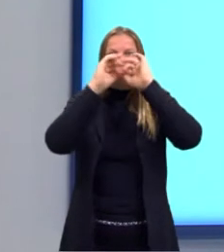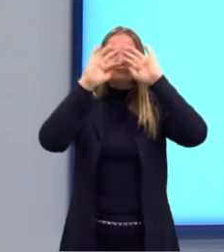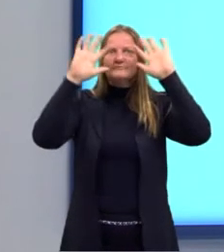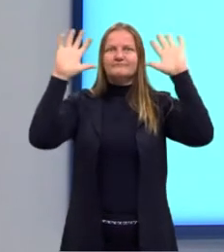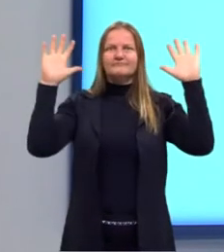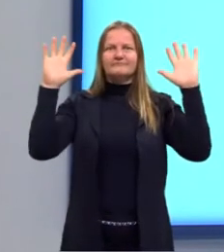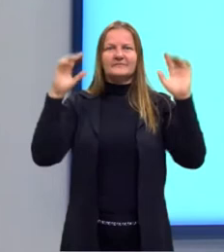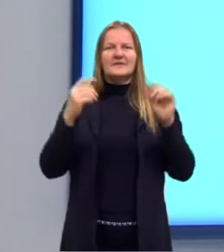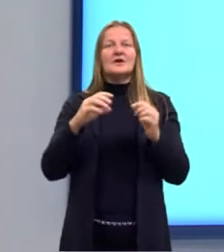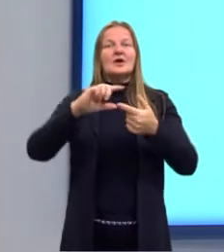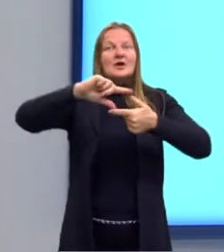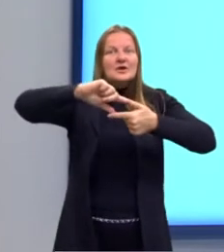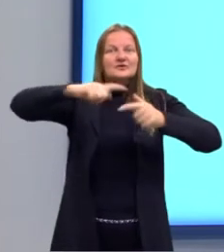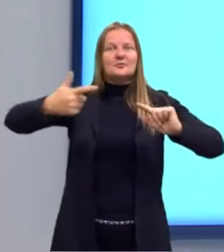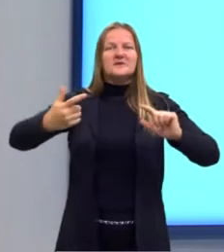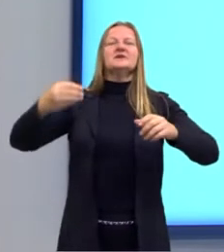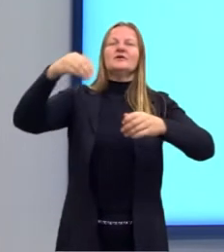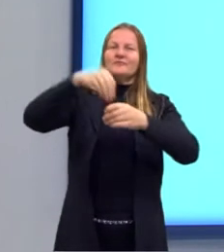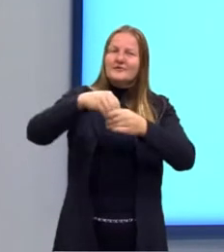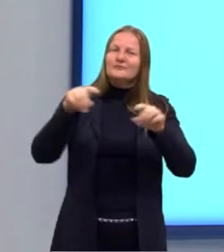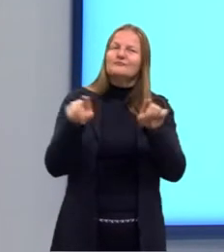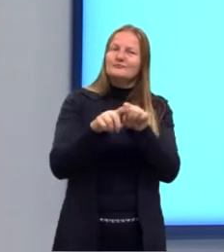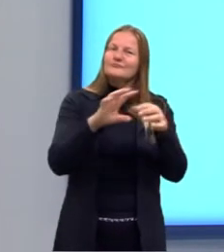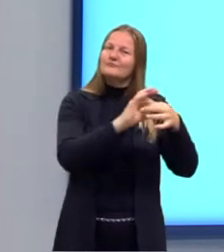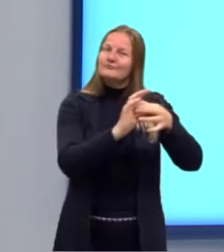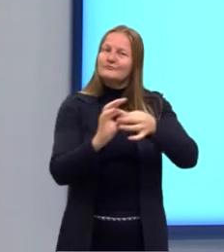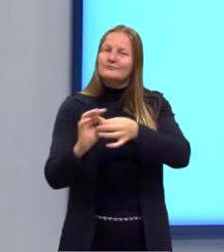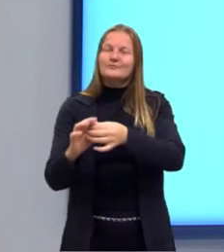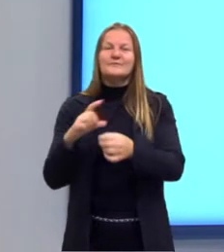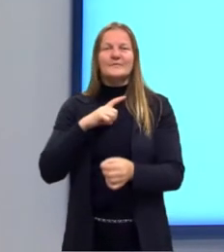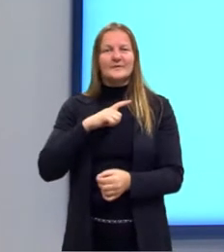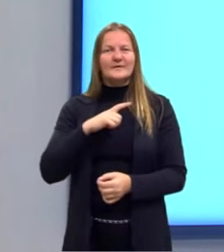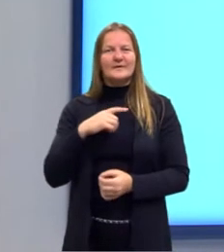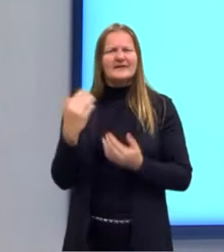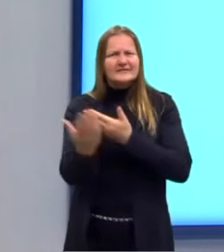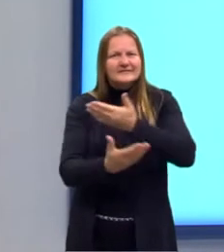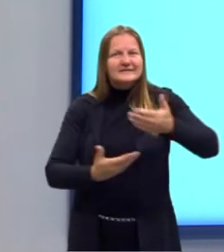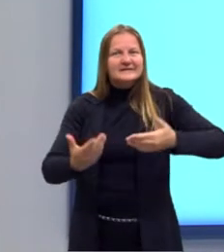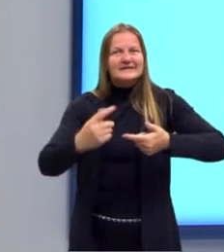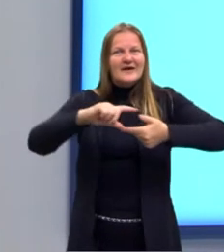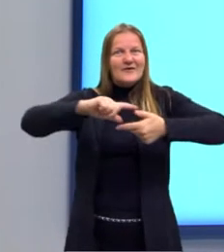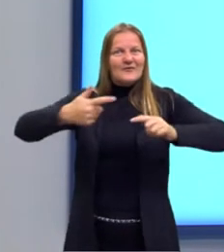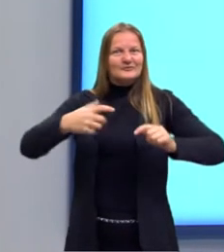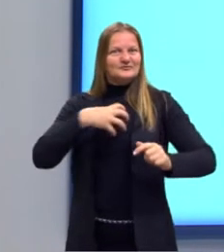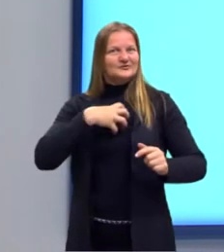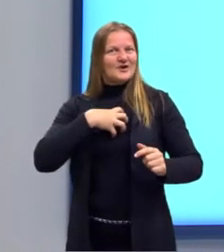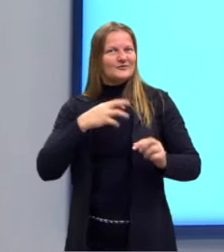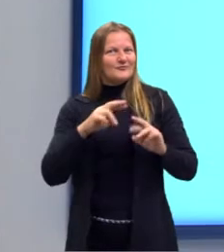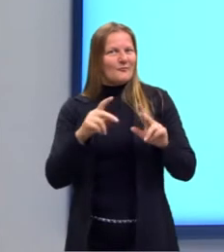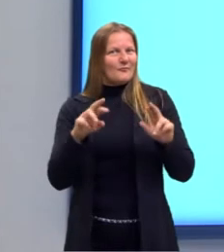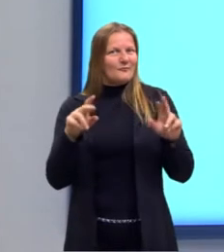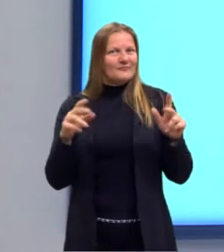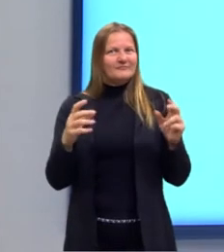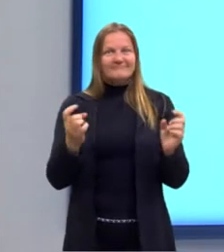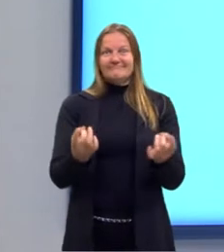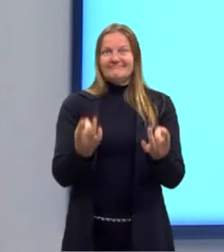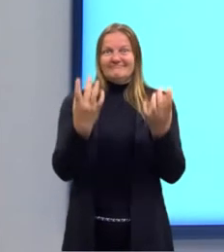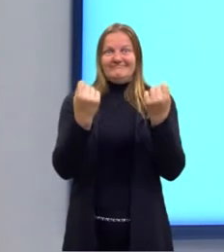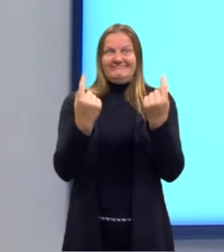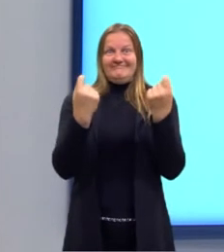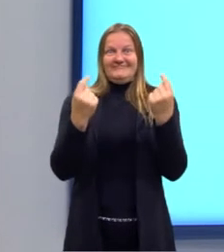E a geometria entra trazendo um pouco dessas formas que eram consideradas formas